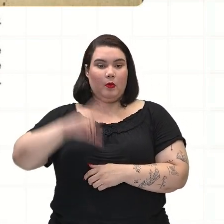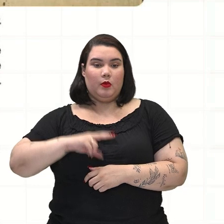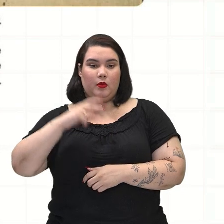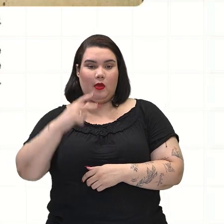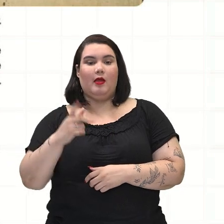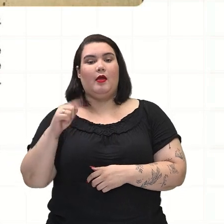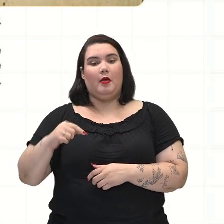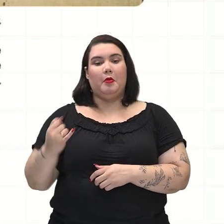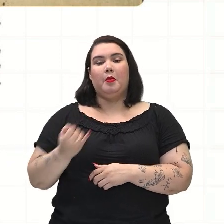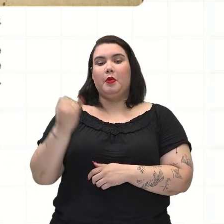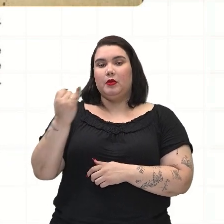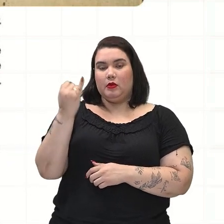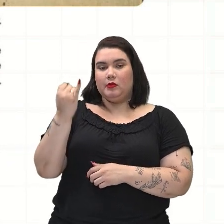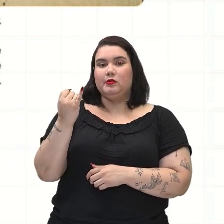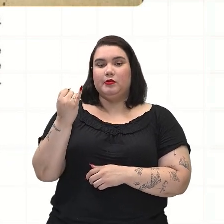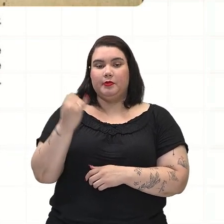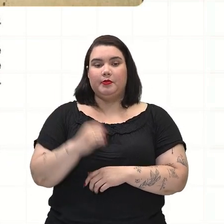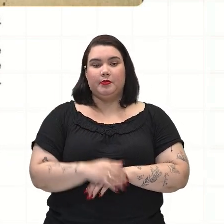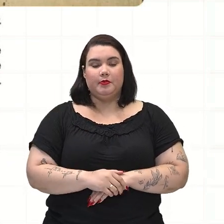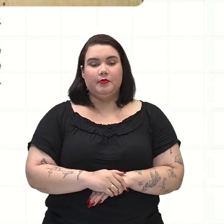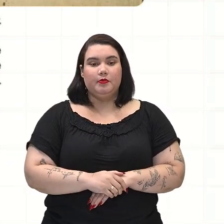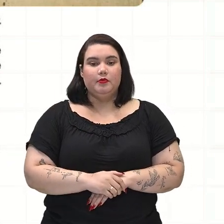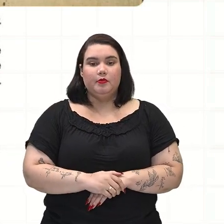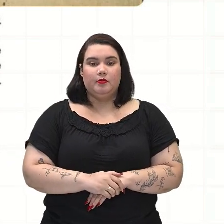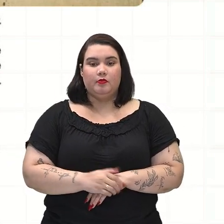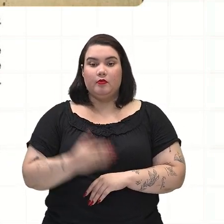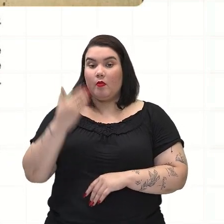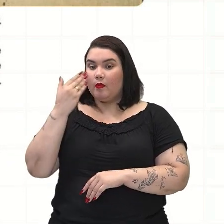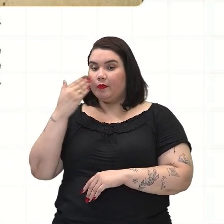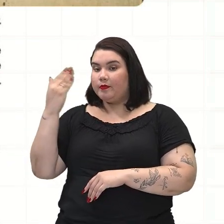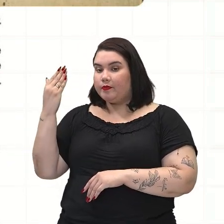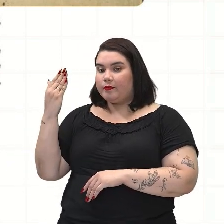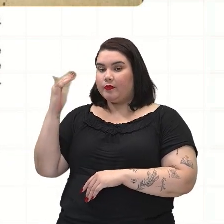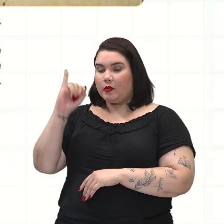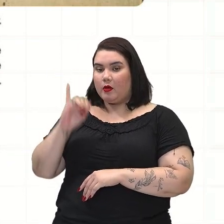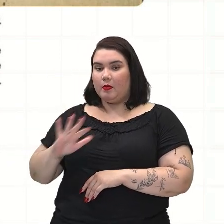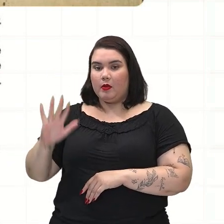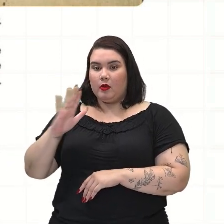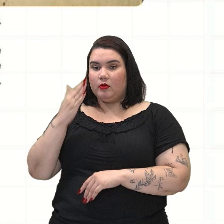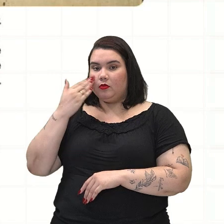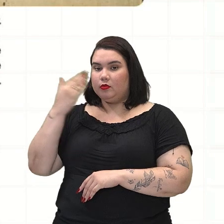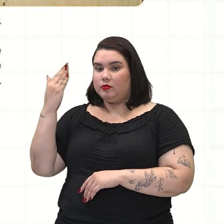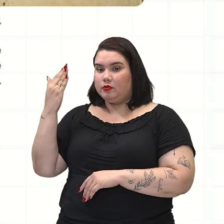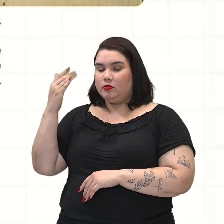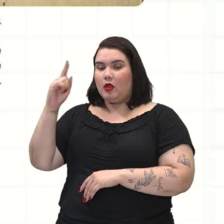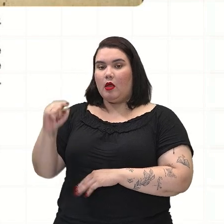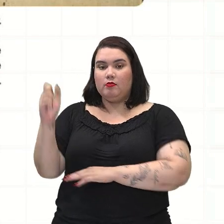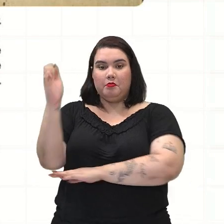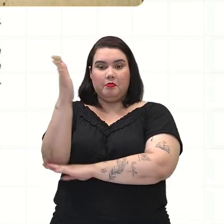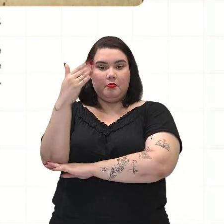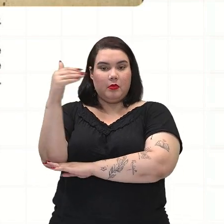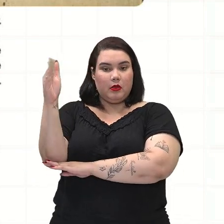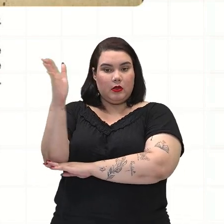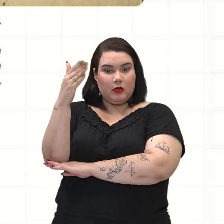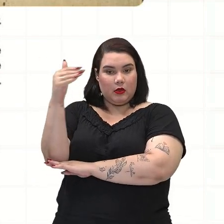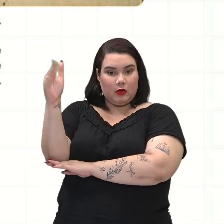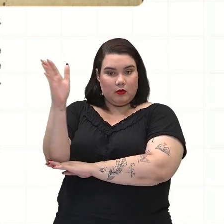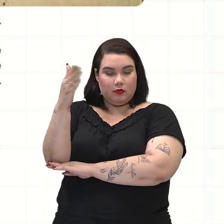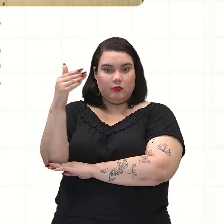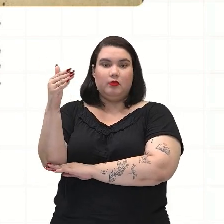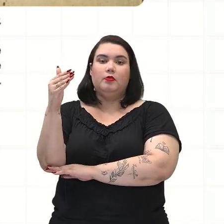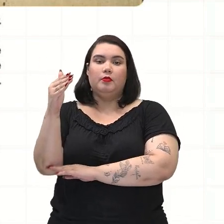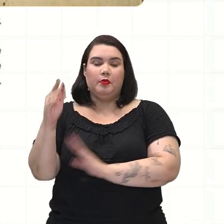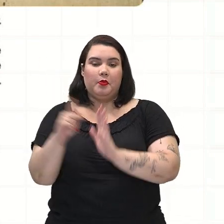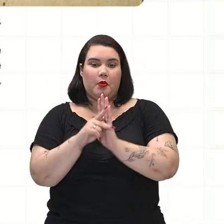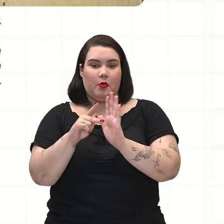Português então olha só aqui na imagem a gente vê aquela que era a bandeira do Reino